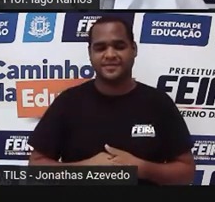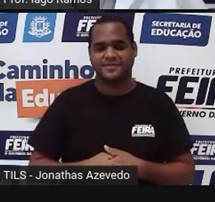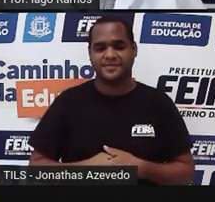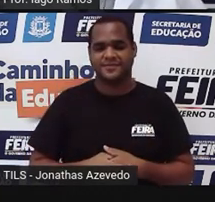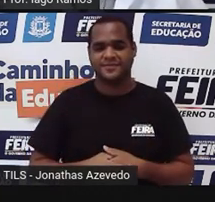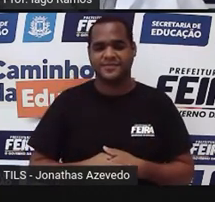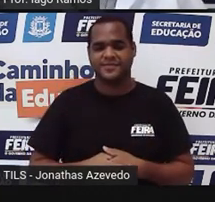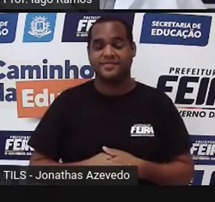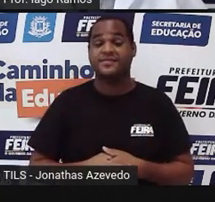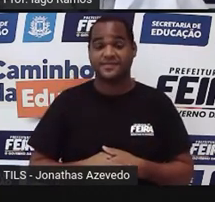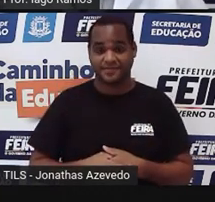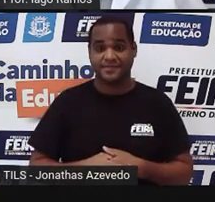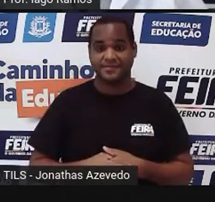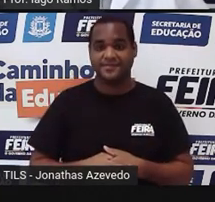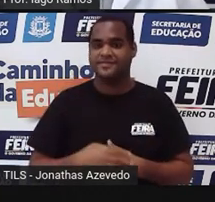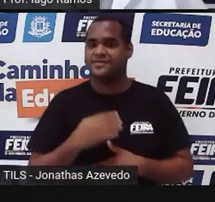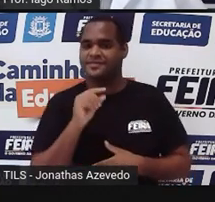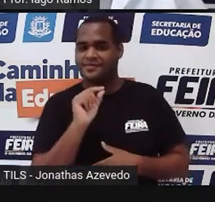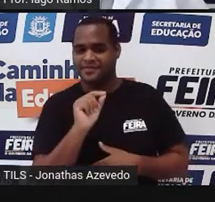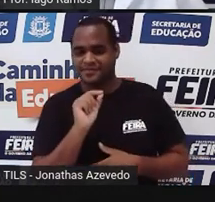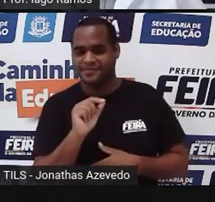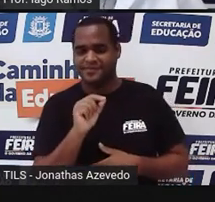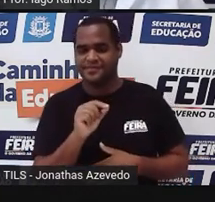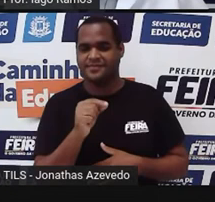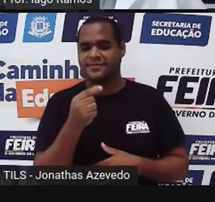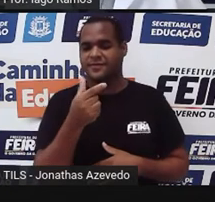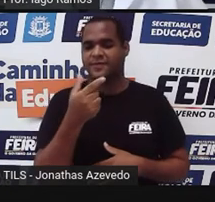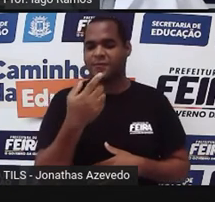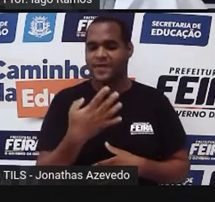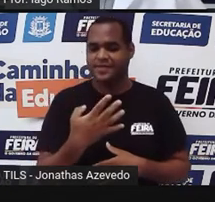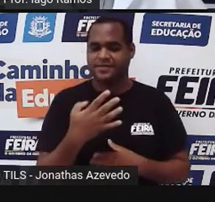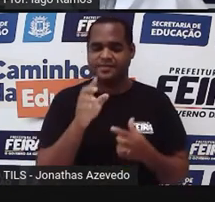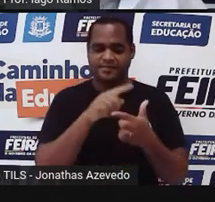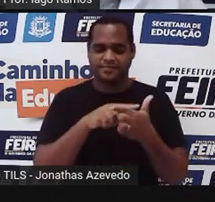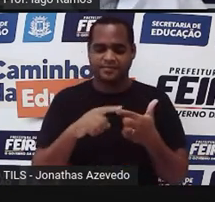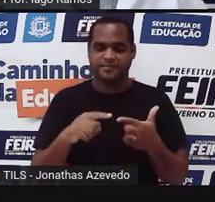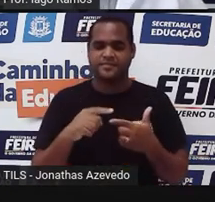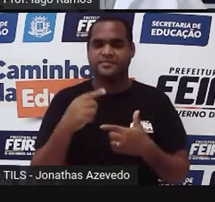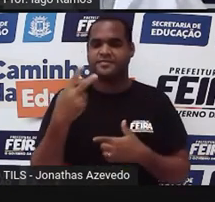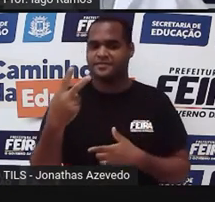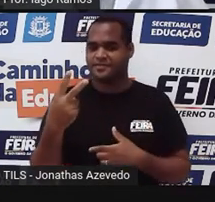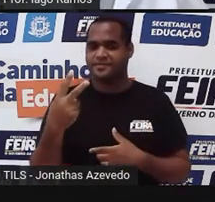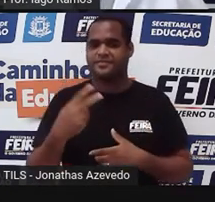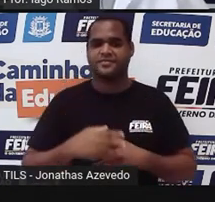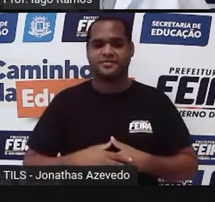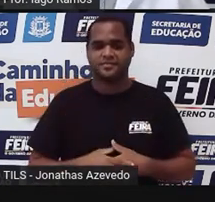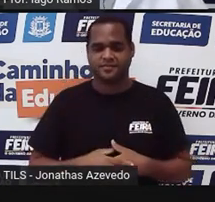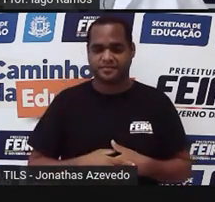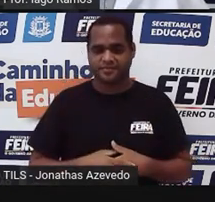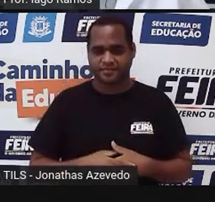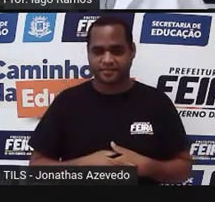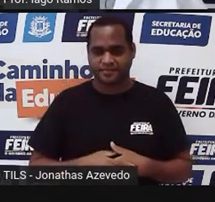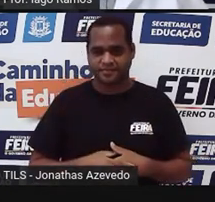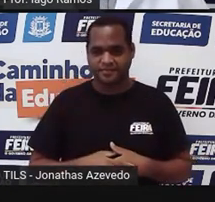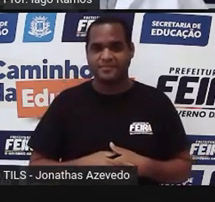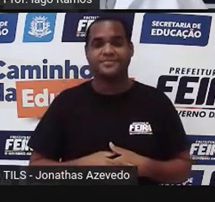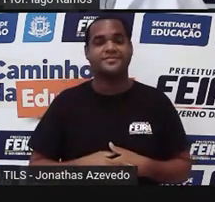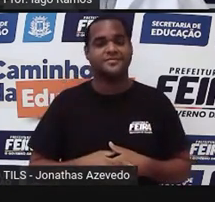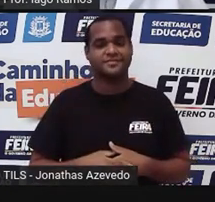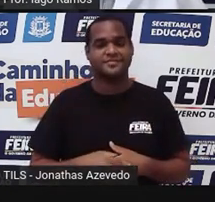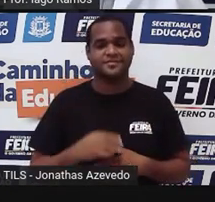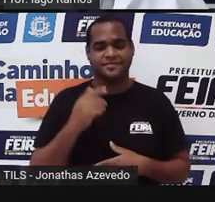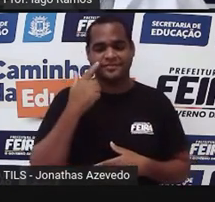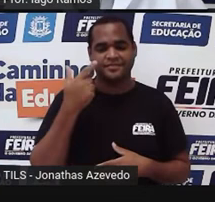E aí, nessa divisão, é só fazer o 24 dividido por 2. Tá bom? Fazendo essa divisãozinha aí.